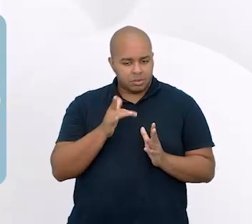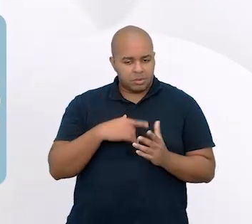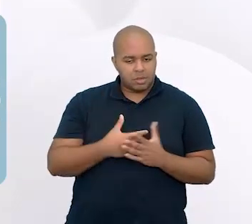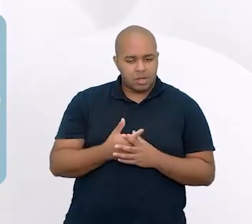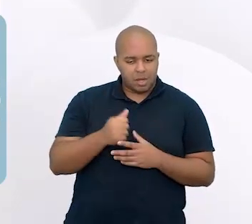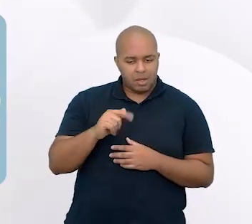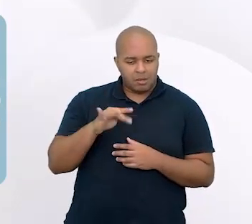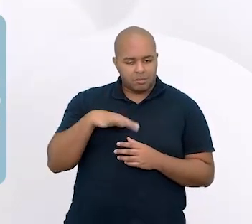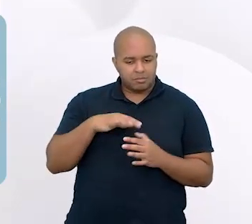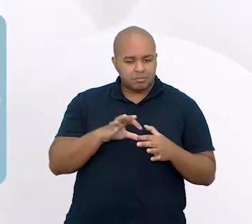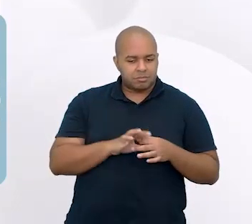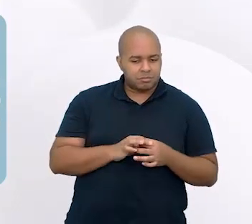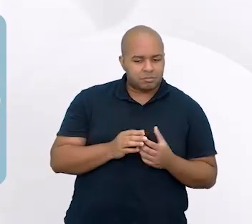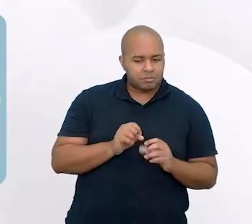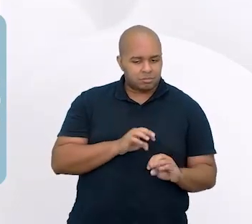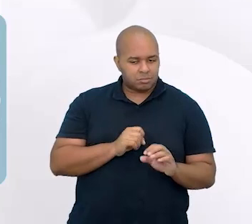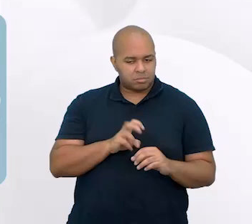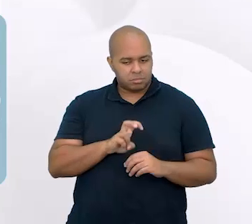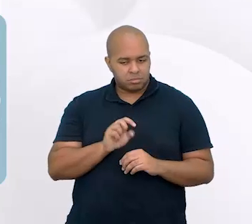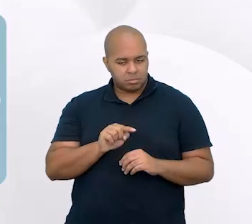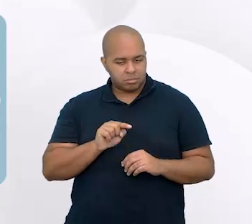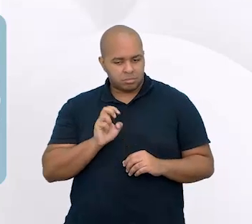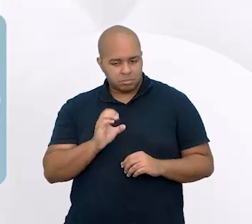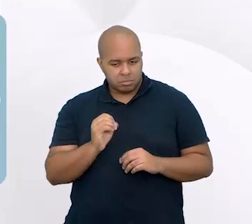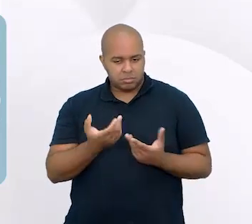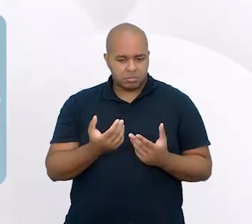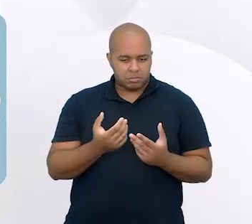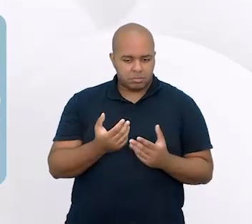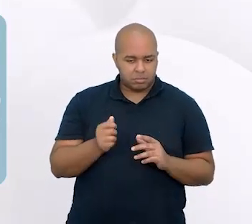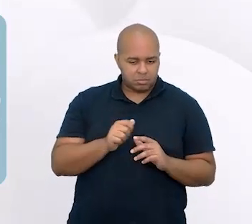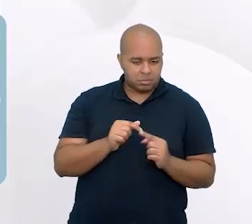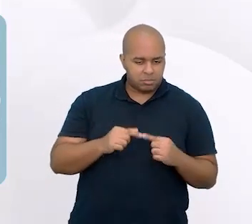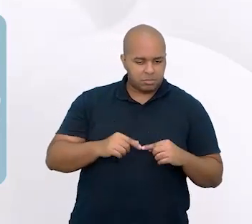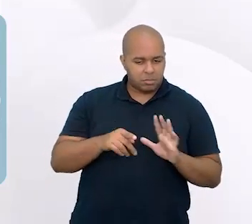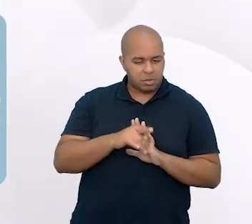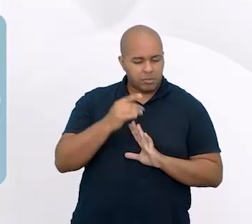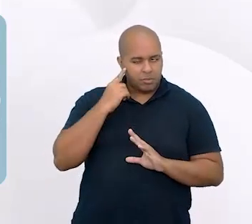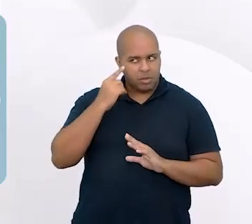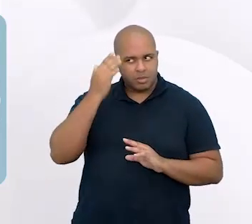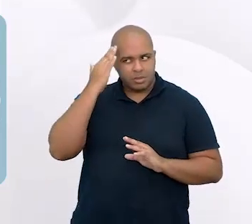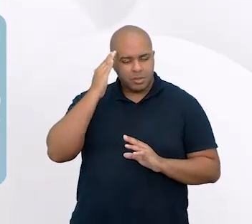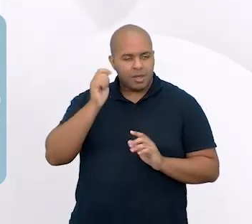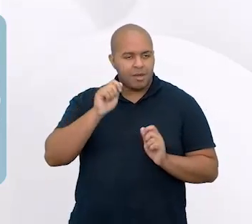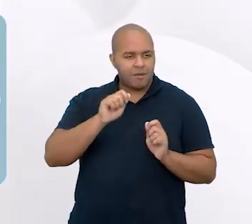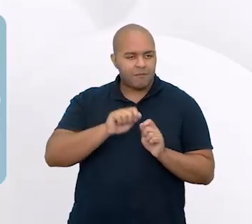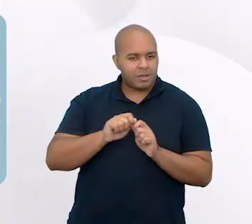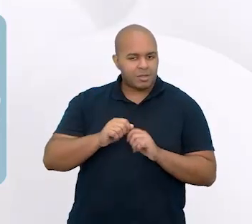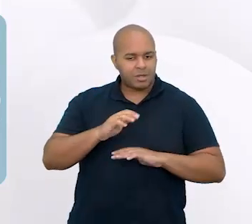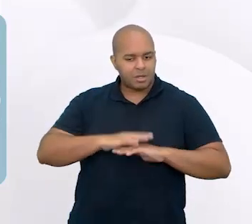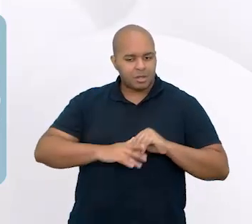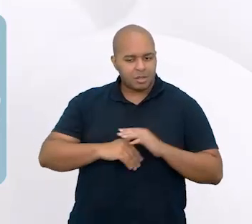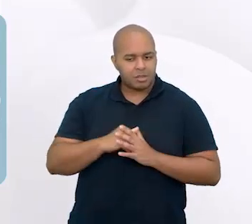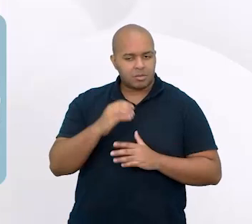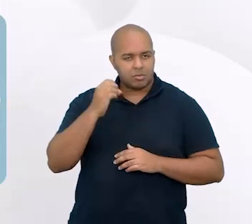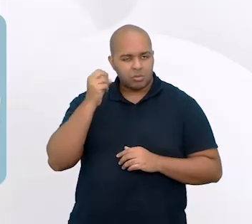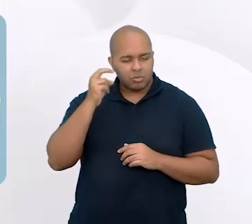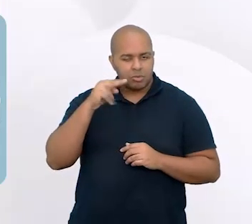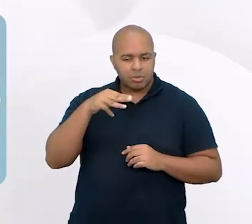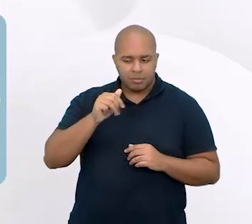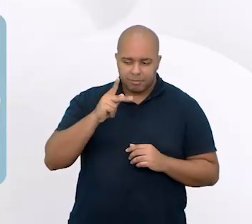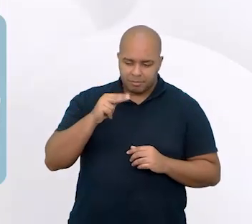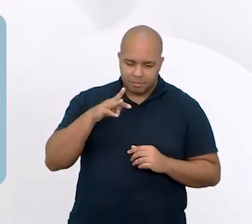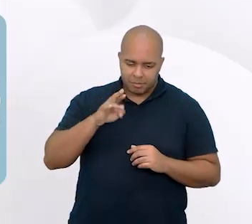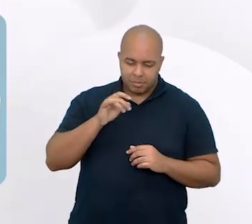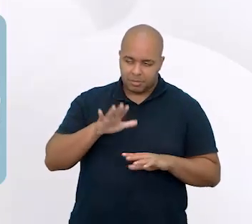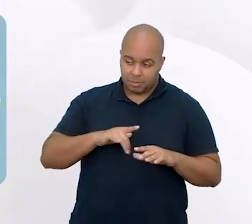alfa, conectividade, educação 5.0, associada ao fazer prático, cultura maker. Então, eu tenho